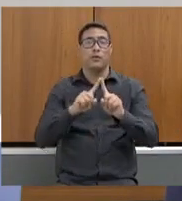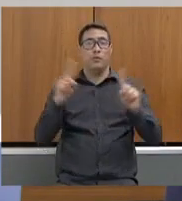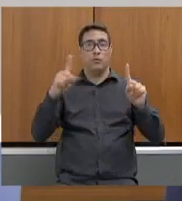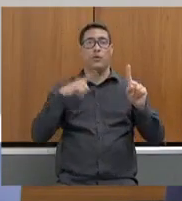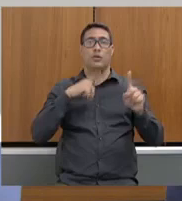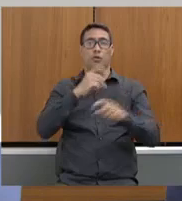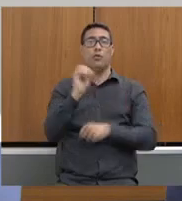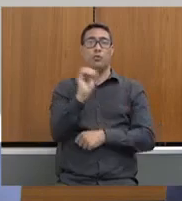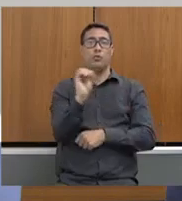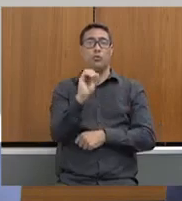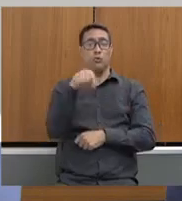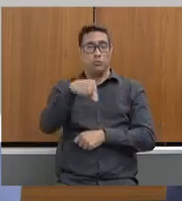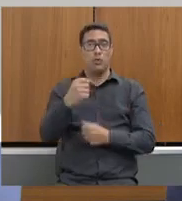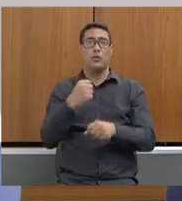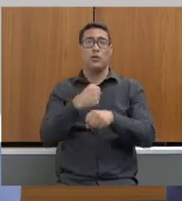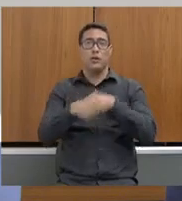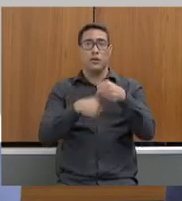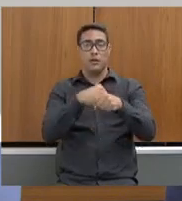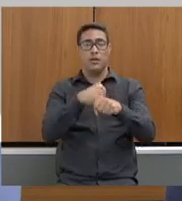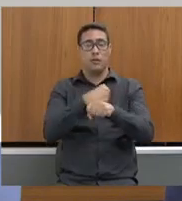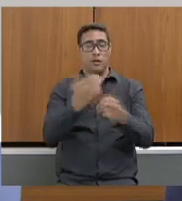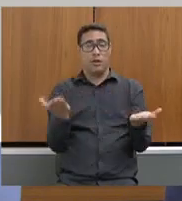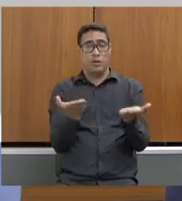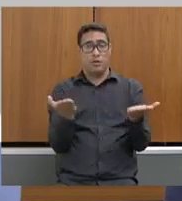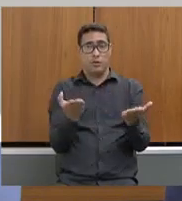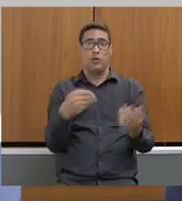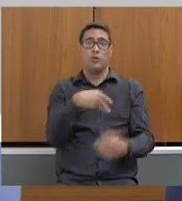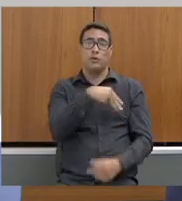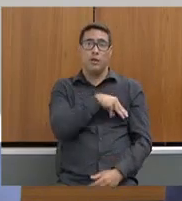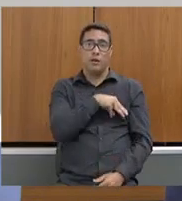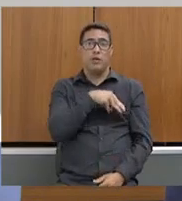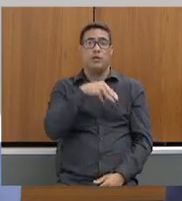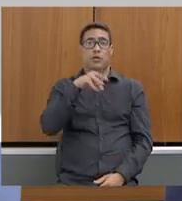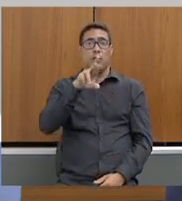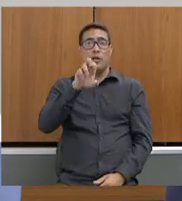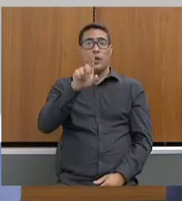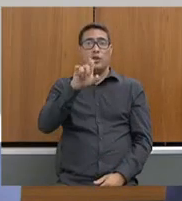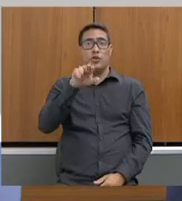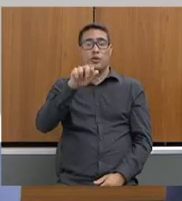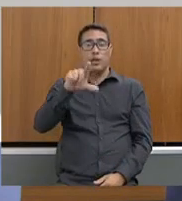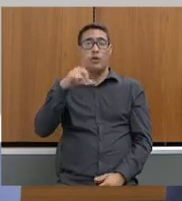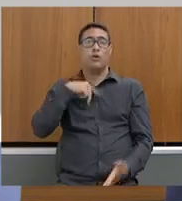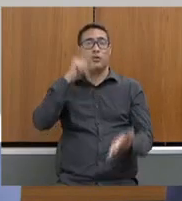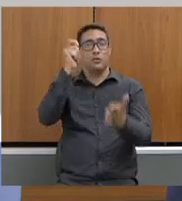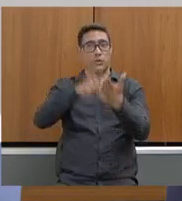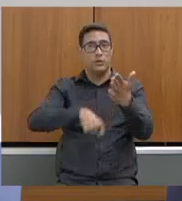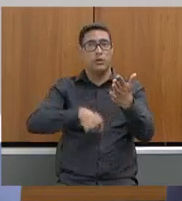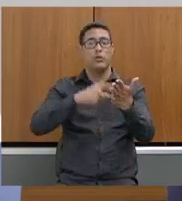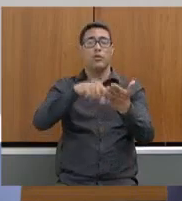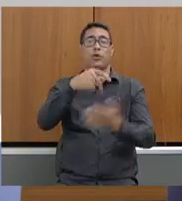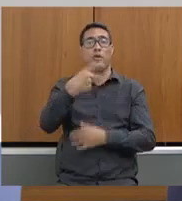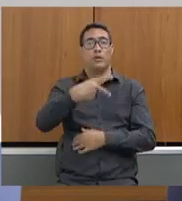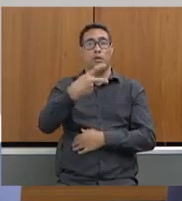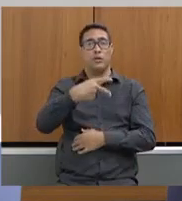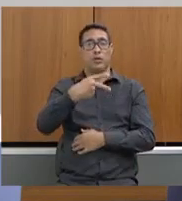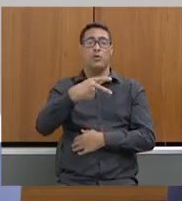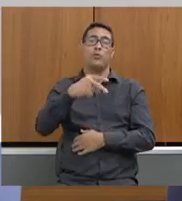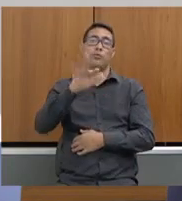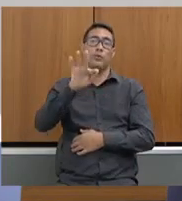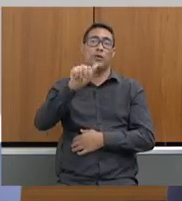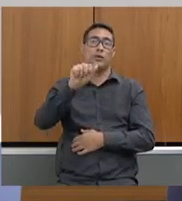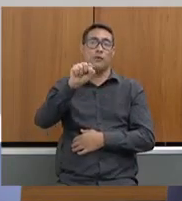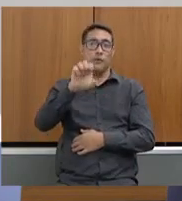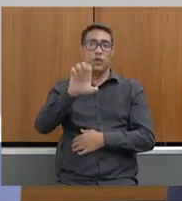que, em outubro desse ano, o Ministério de Desenvolvimento Regional assinou o convênio da segunda fase do PAD, com